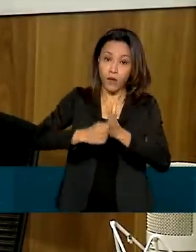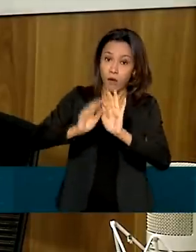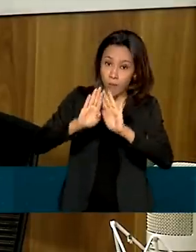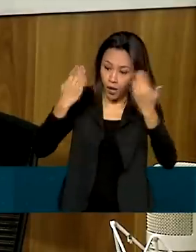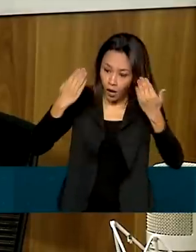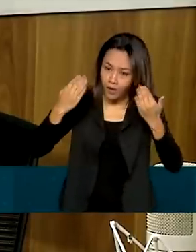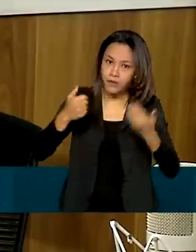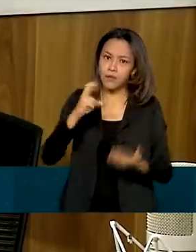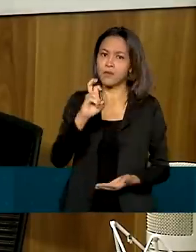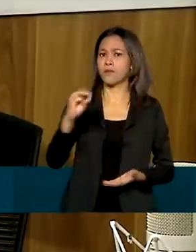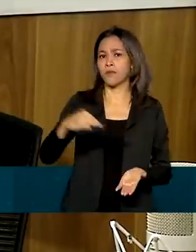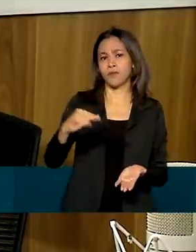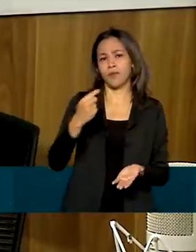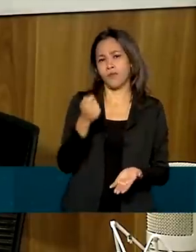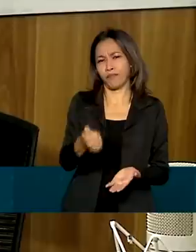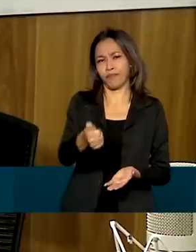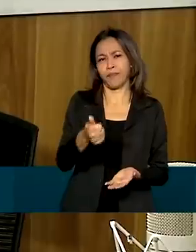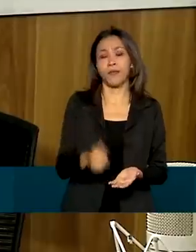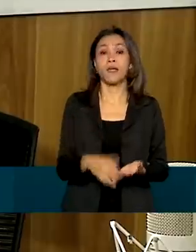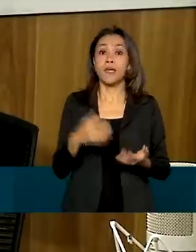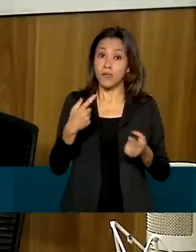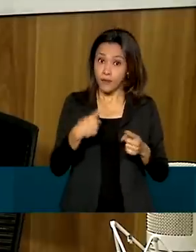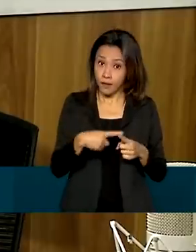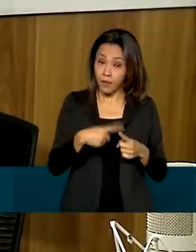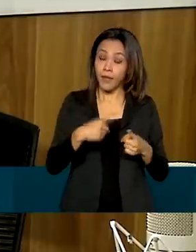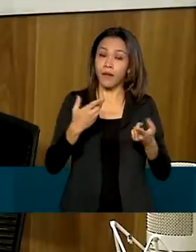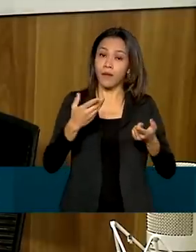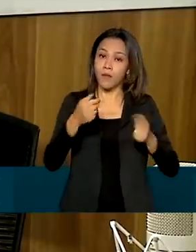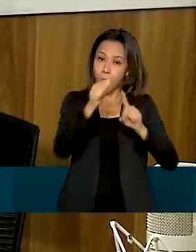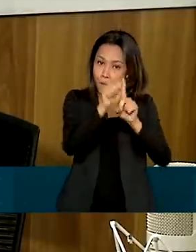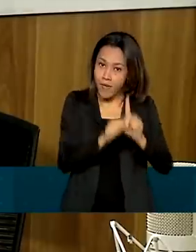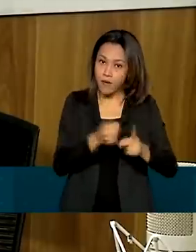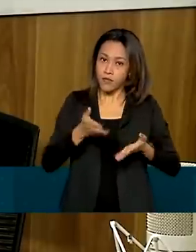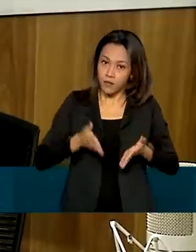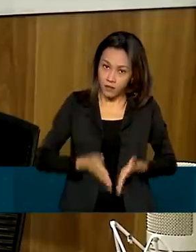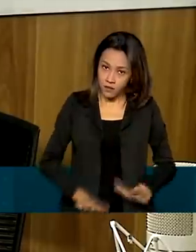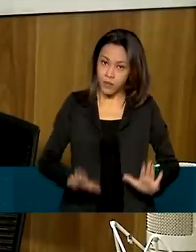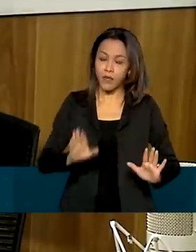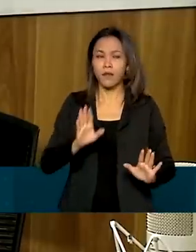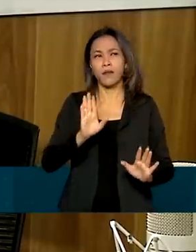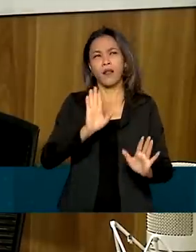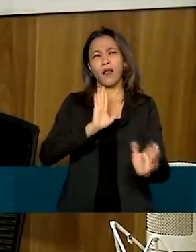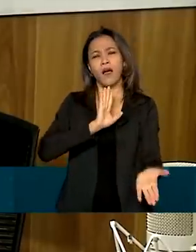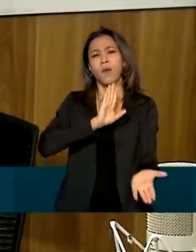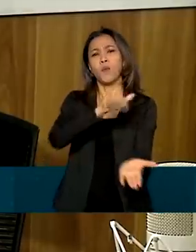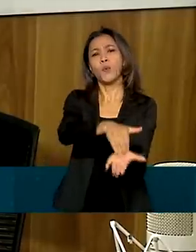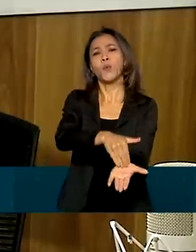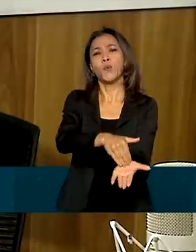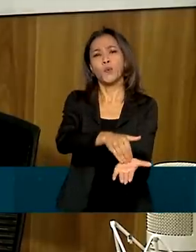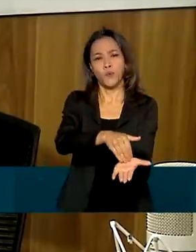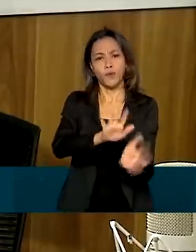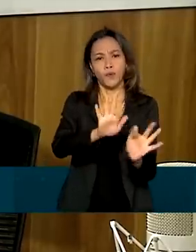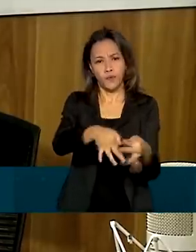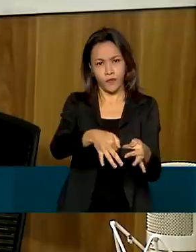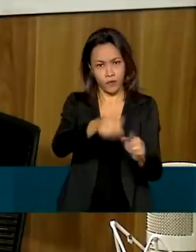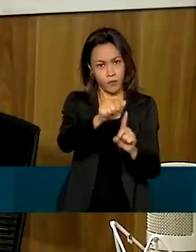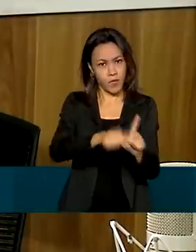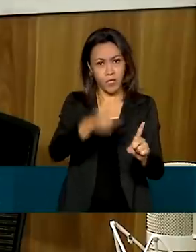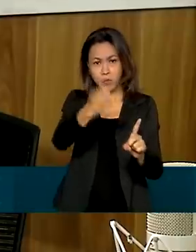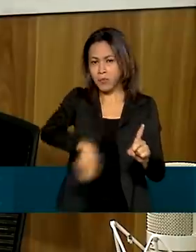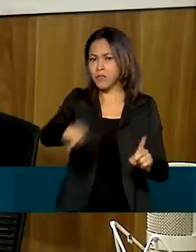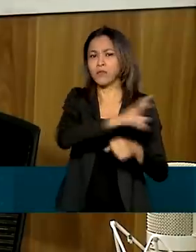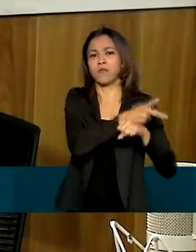por mês de nascimento, quem vai receber lá no final do mês não precisa ir agora.